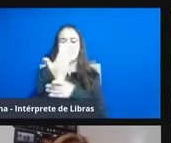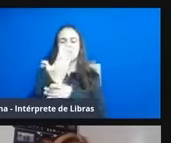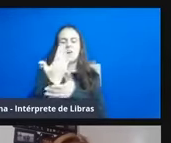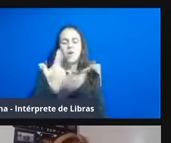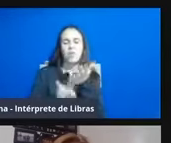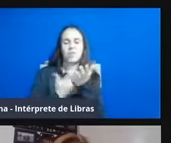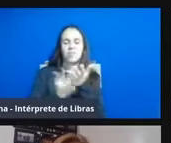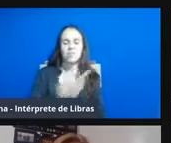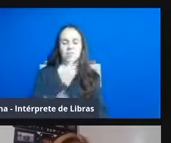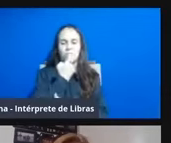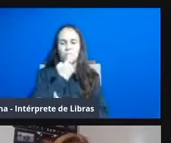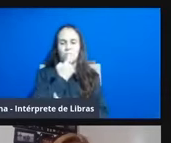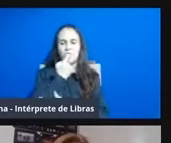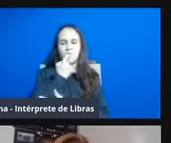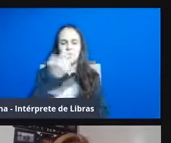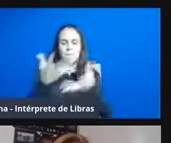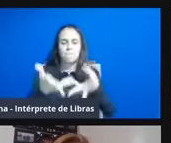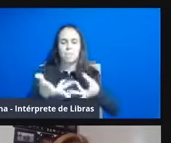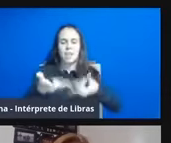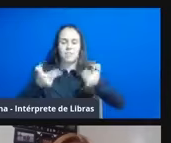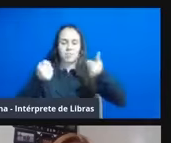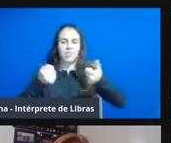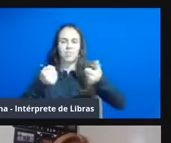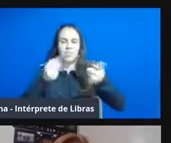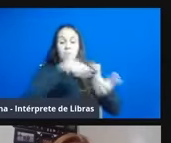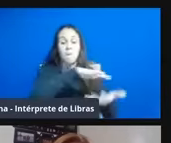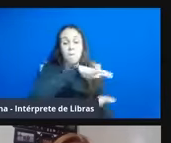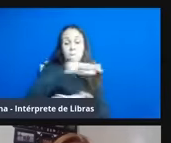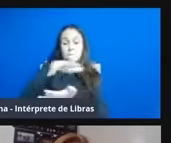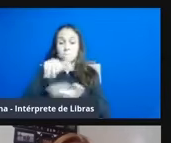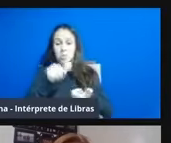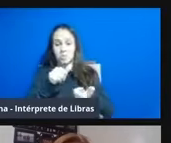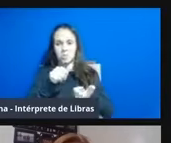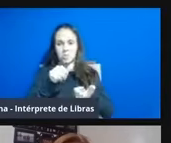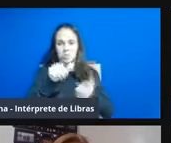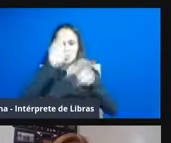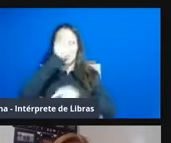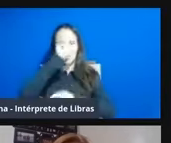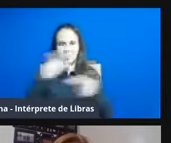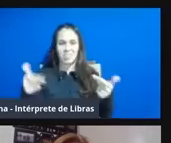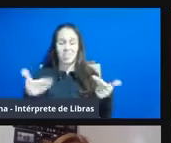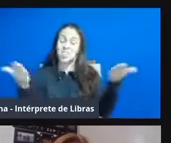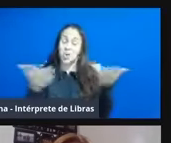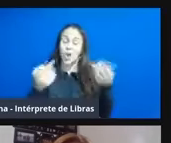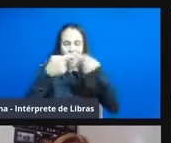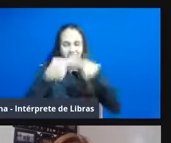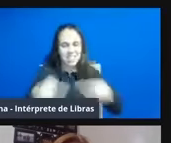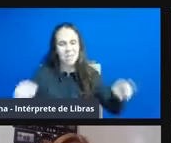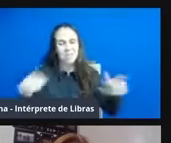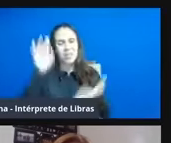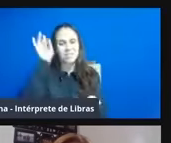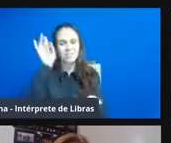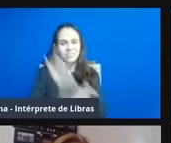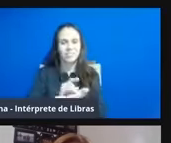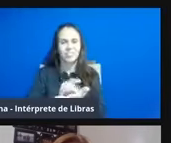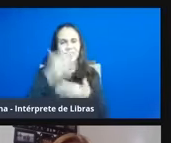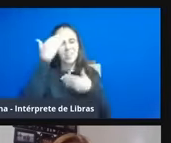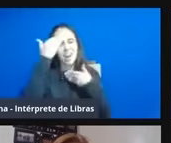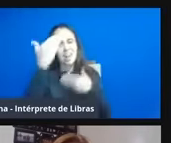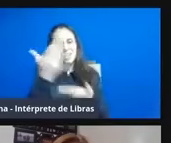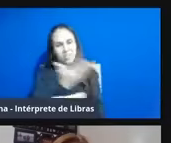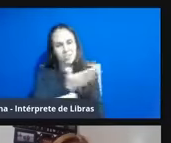Insetos, que foi nos apresentado aqui, e foi oficialmente lançado essa noite, né, a gente agradece muito, então, a participação